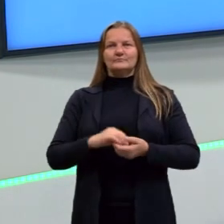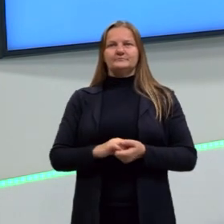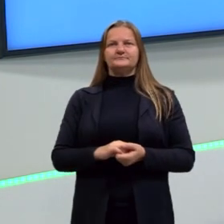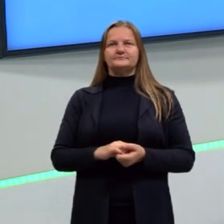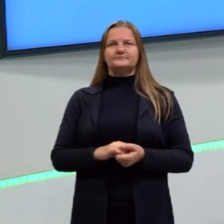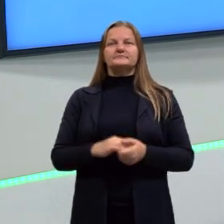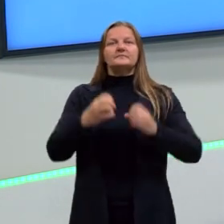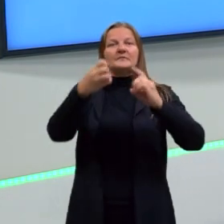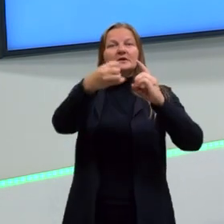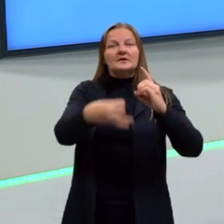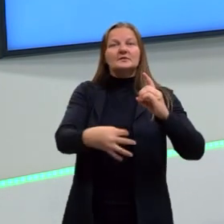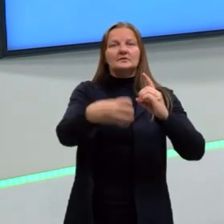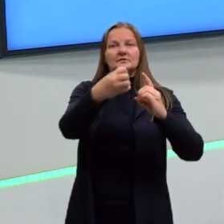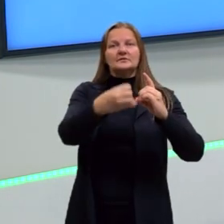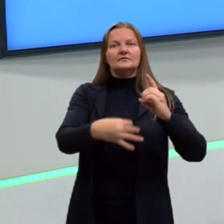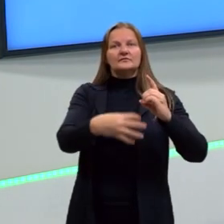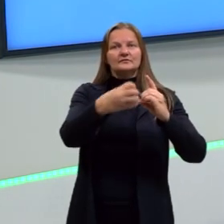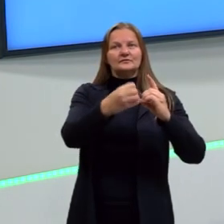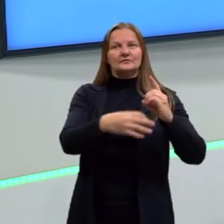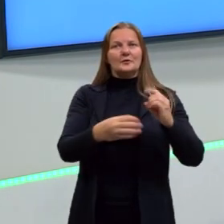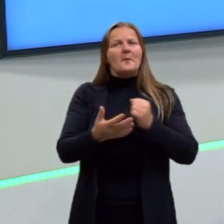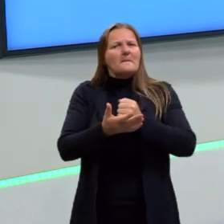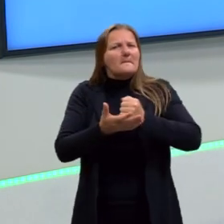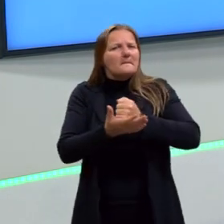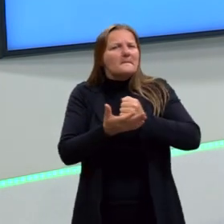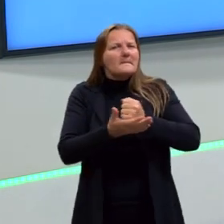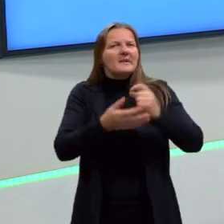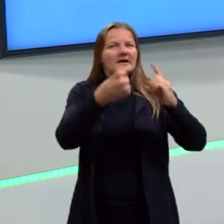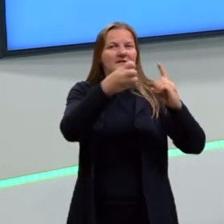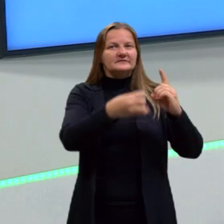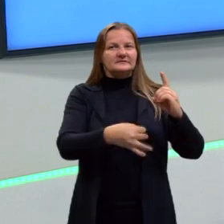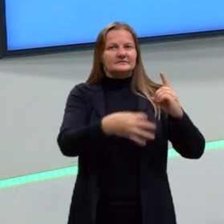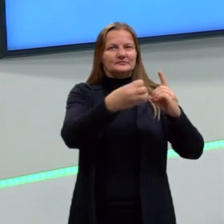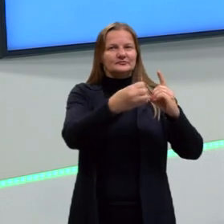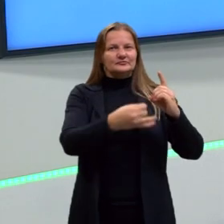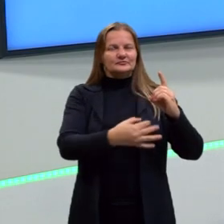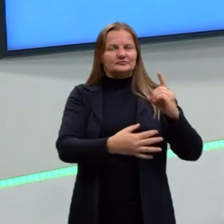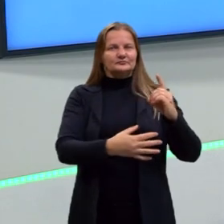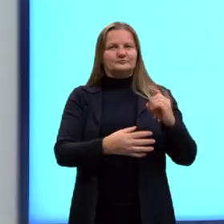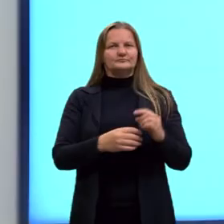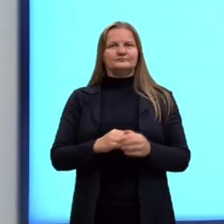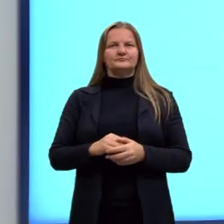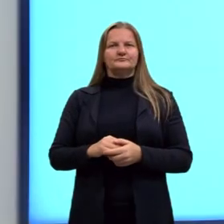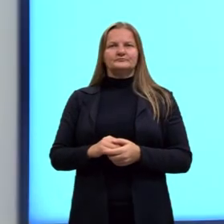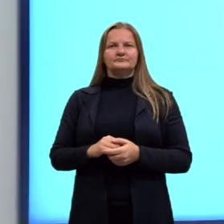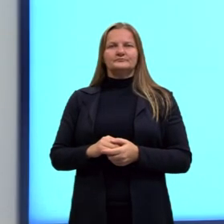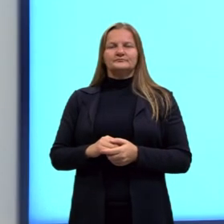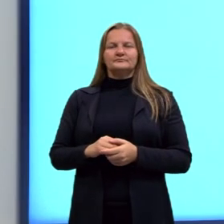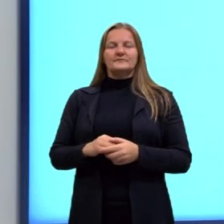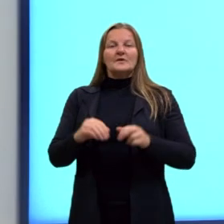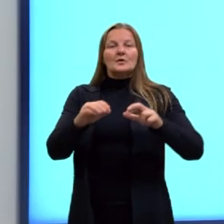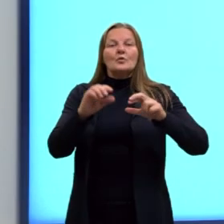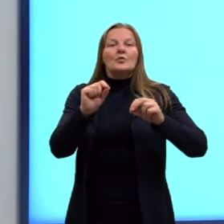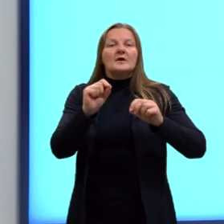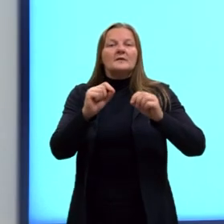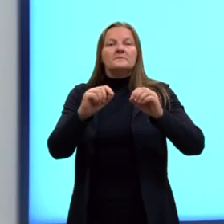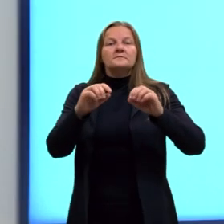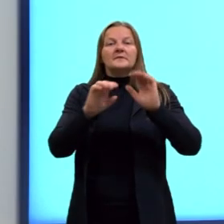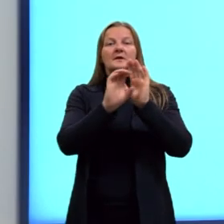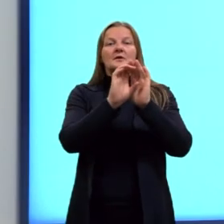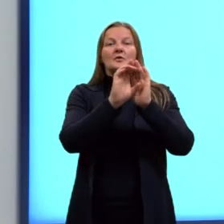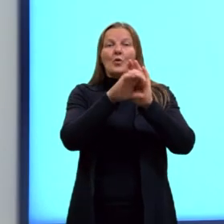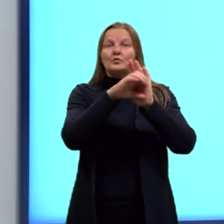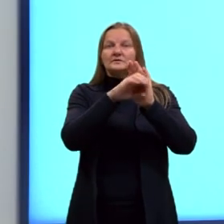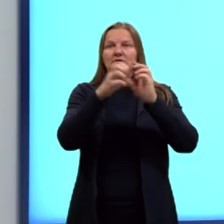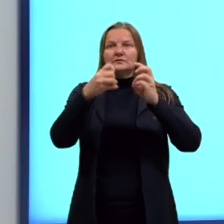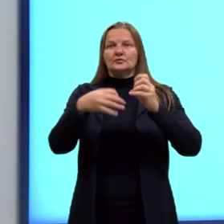E definindo, claro, essa aqui é a definição mais básica. A gente vai ver como que ela vai ficando mais complexa. Campo elétrico, então, a gente usa